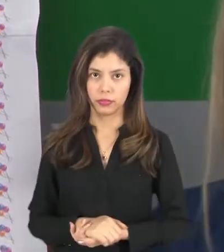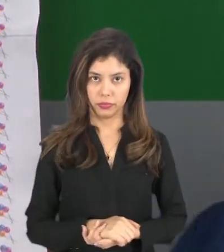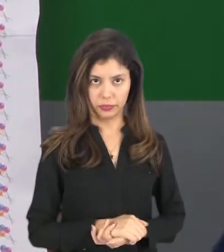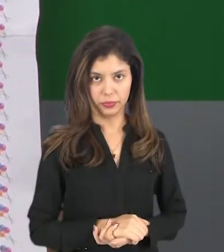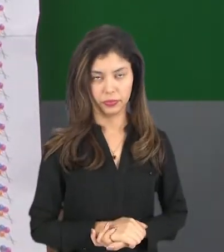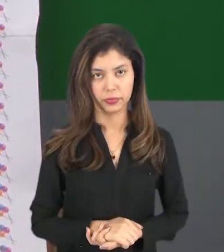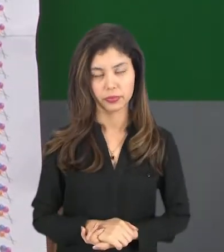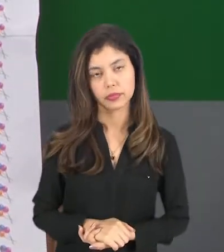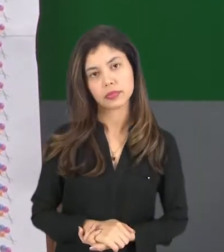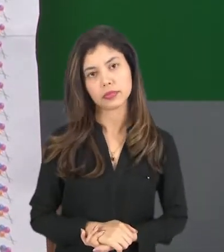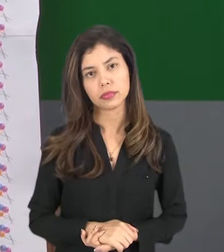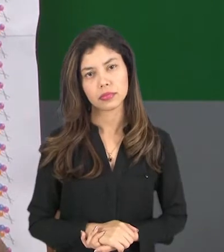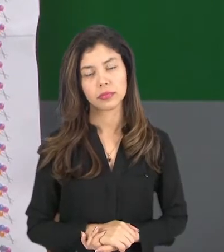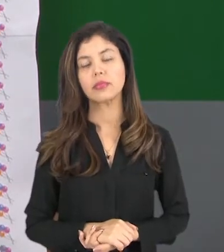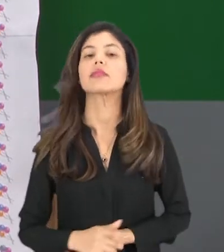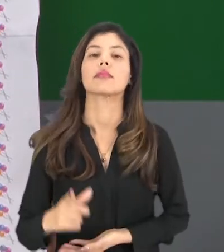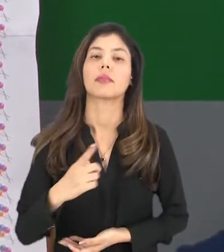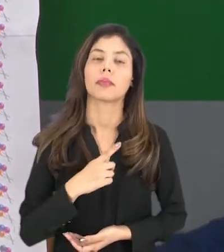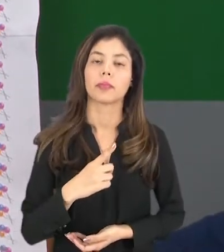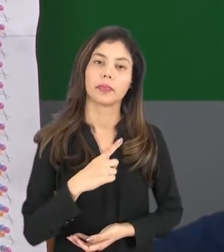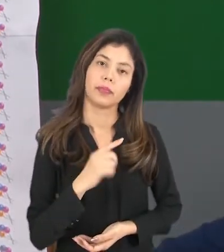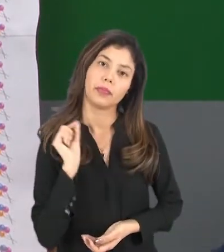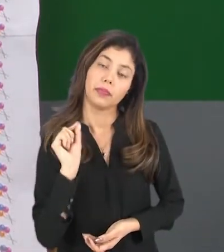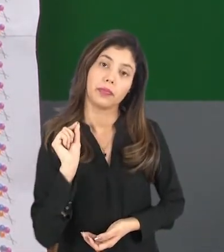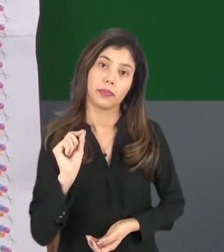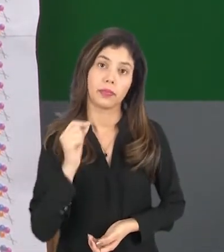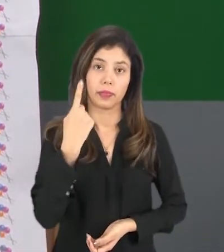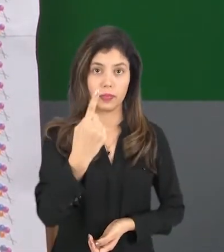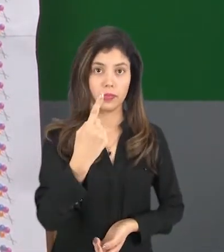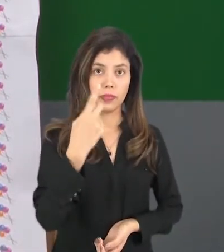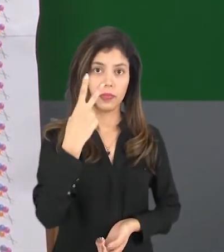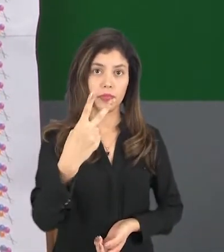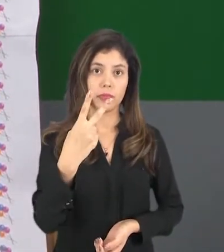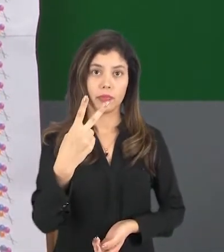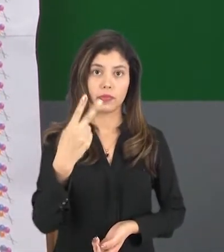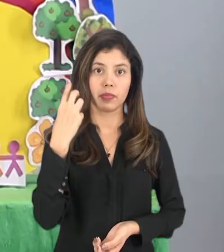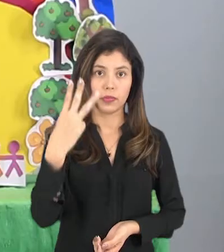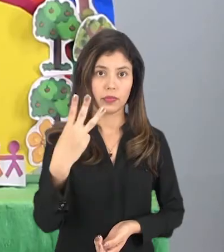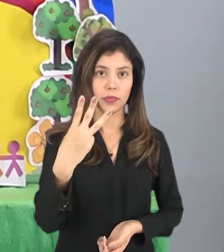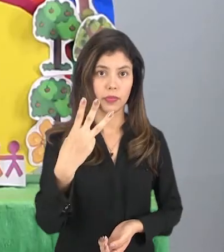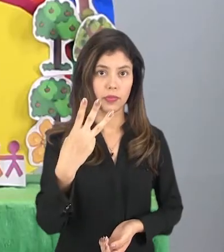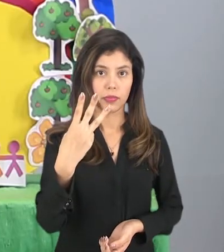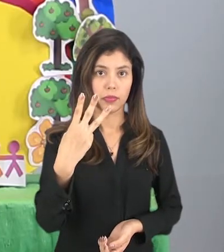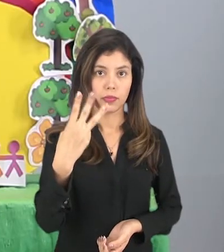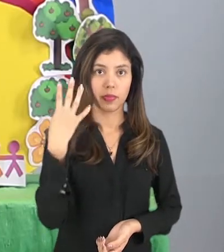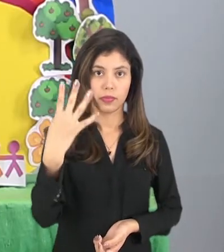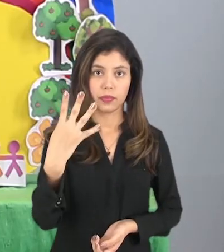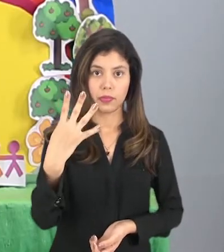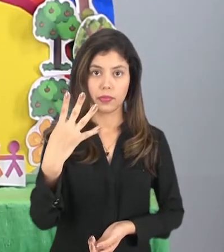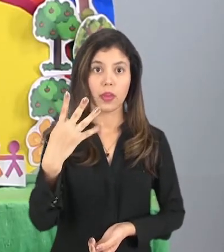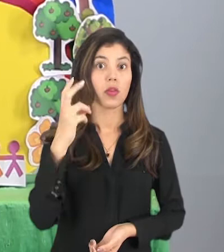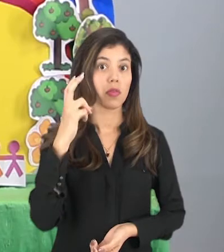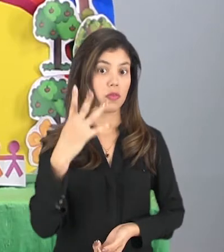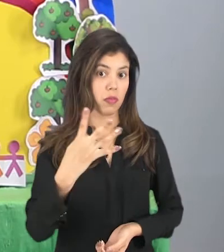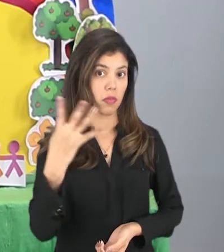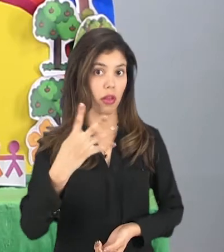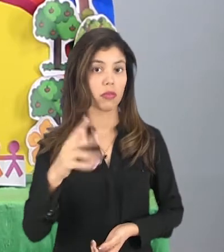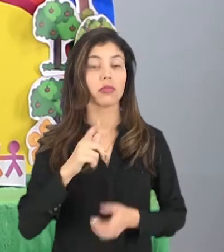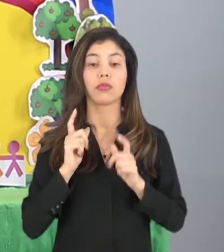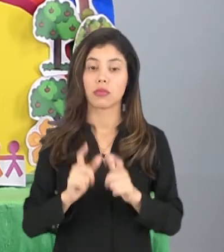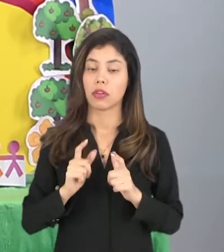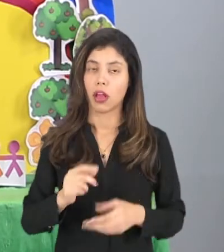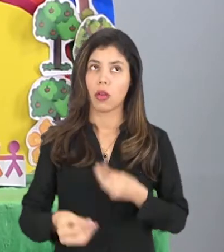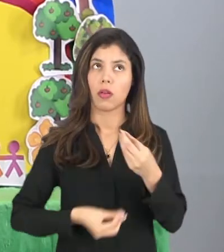No cartaz, nós temos aqui um, dois, três, quatro ambientes. Vamos